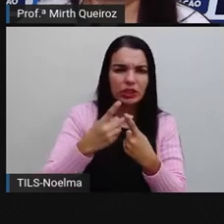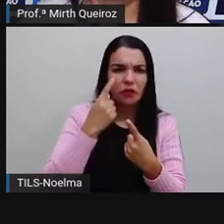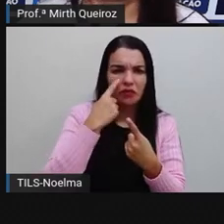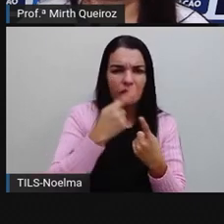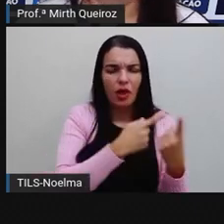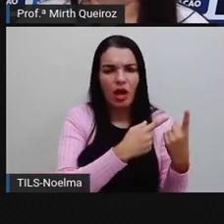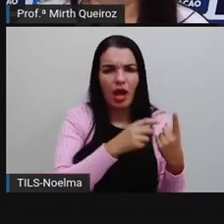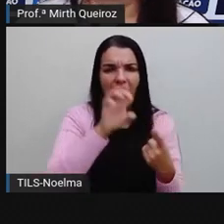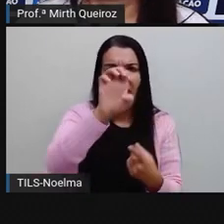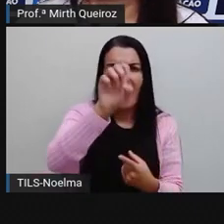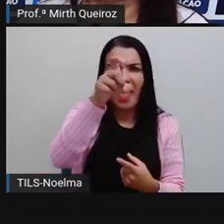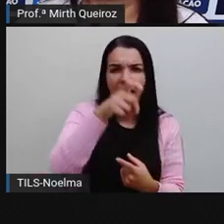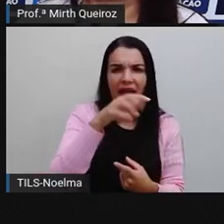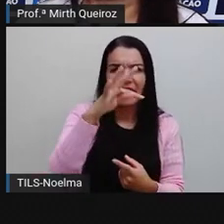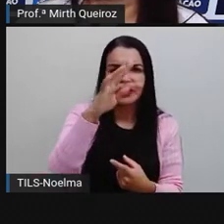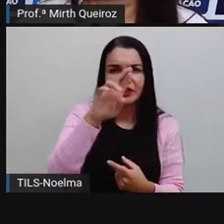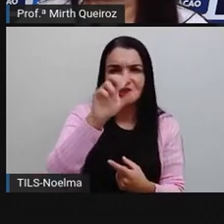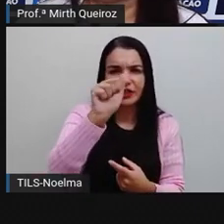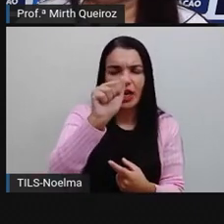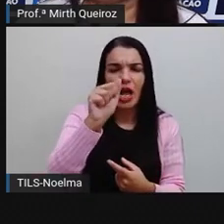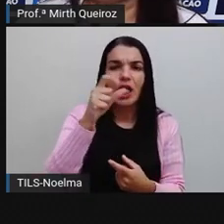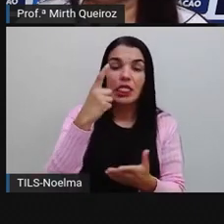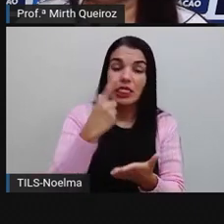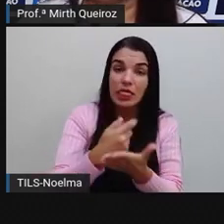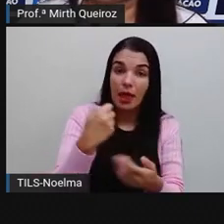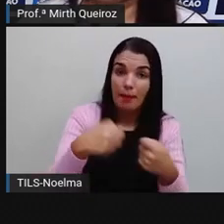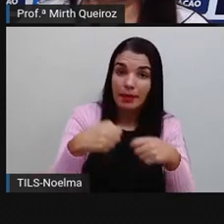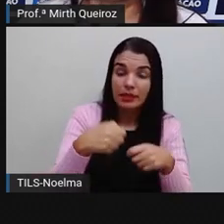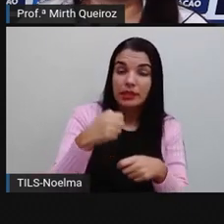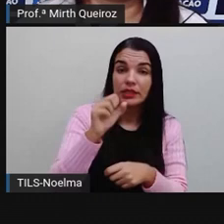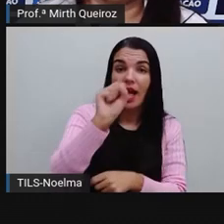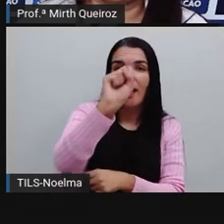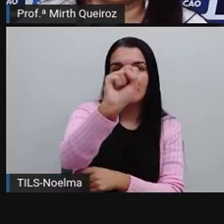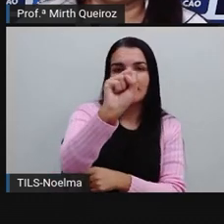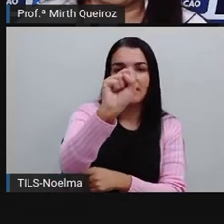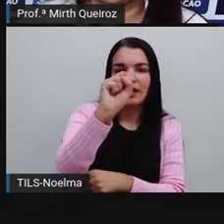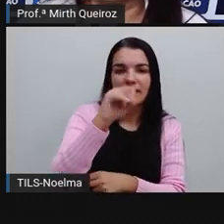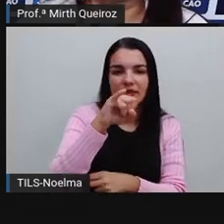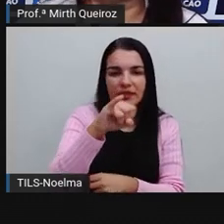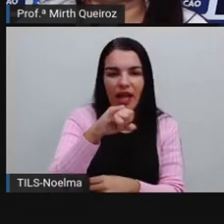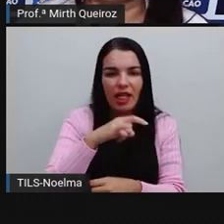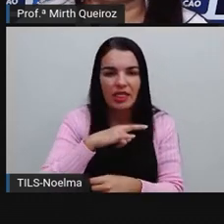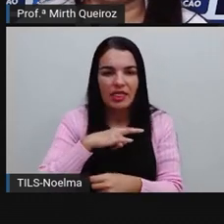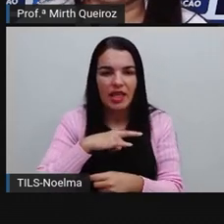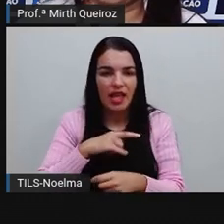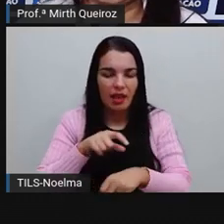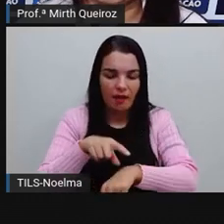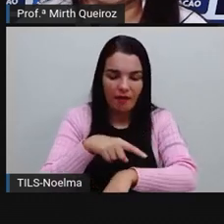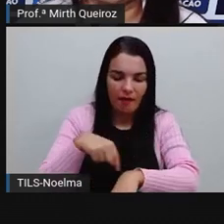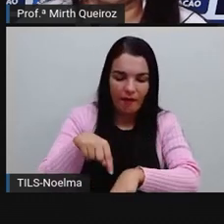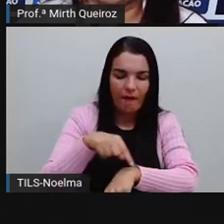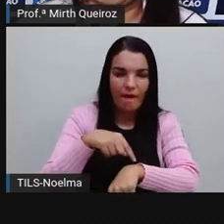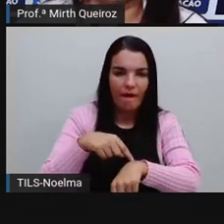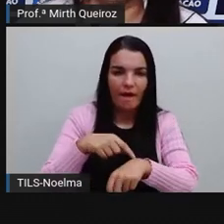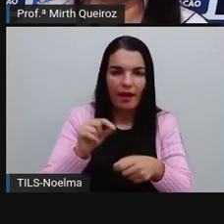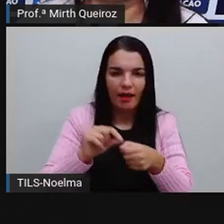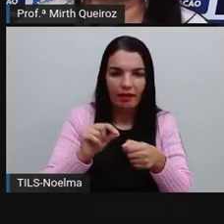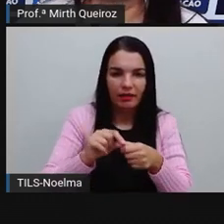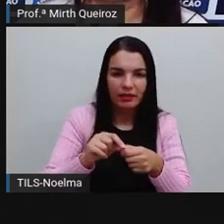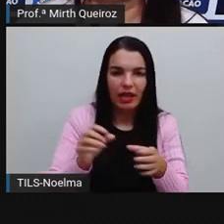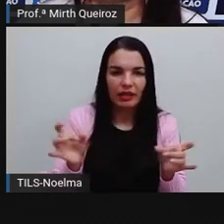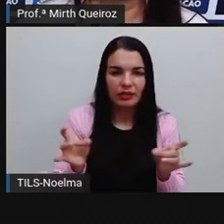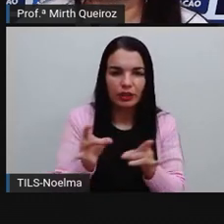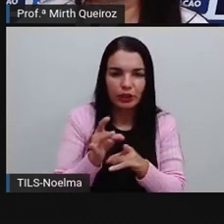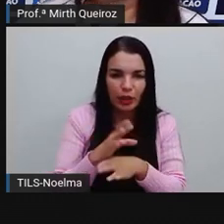Que elas só lhe darão benefício. Quem faz horas extra, acaba